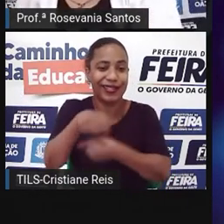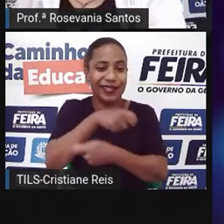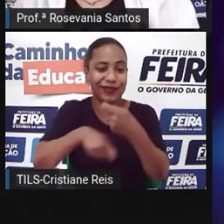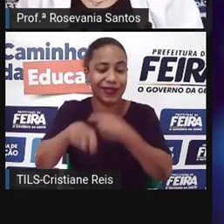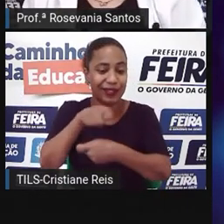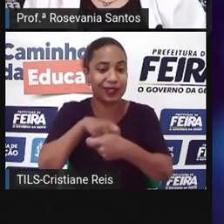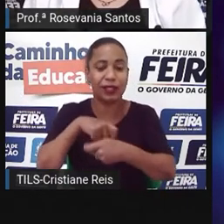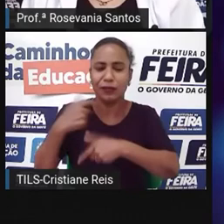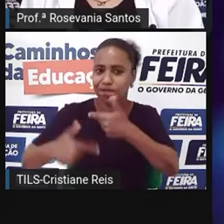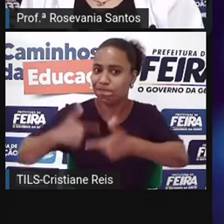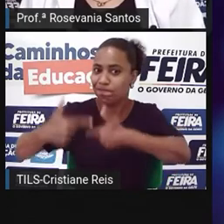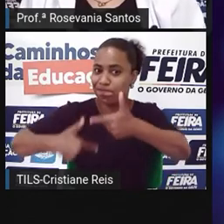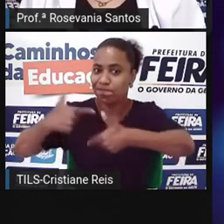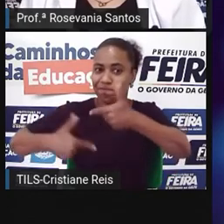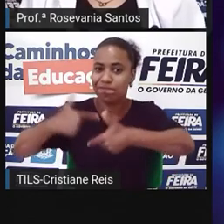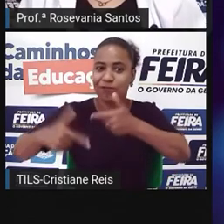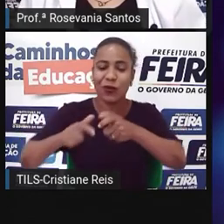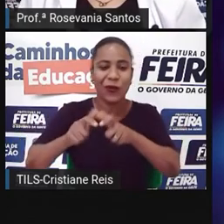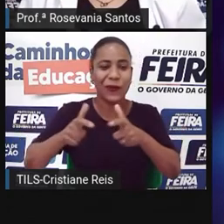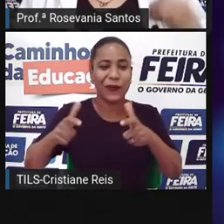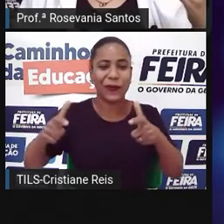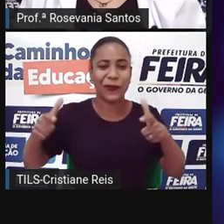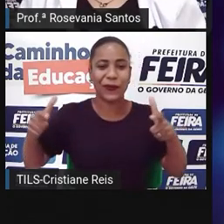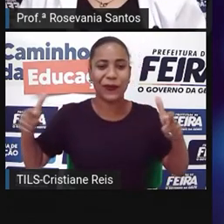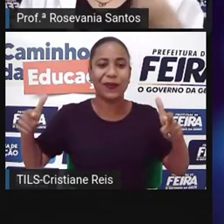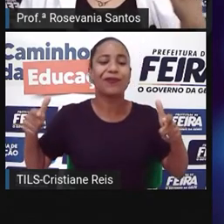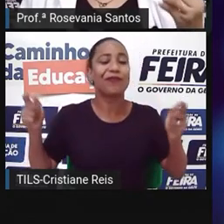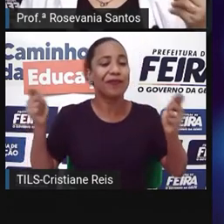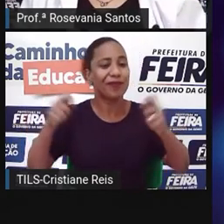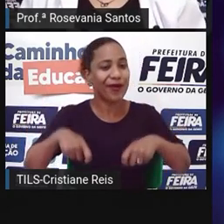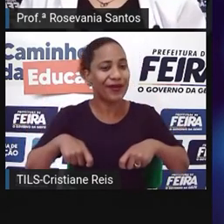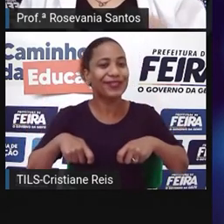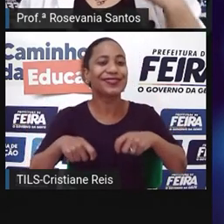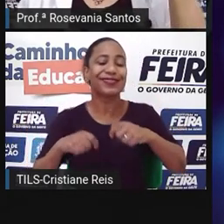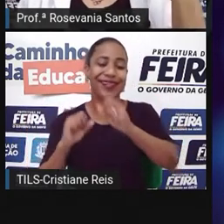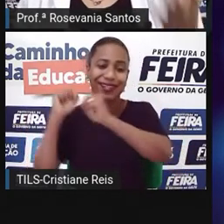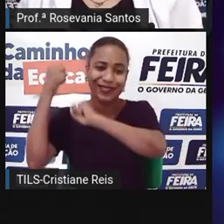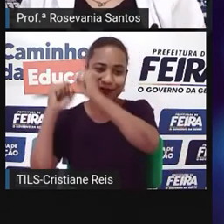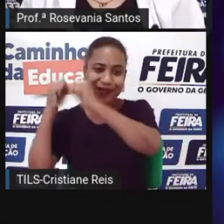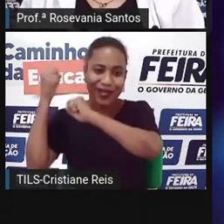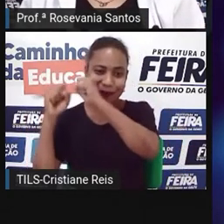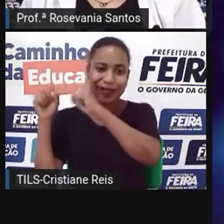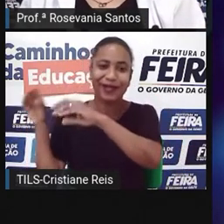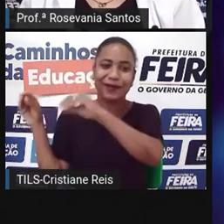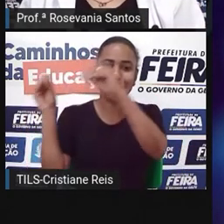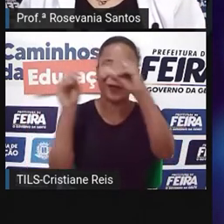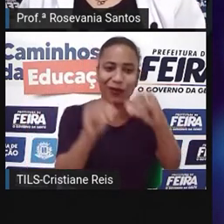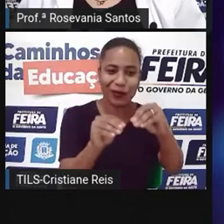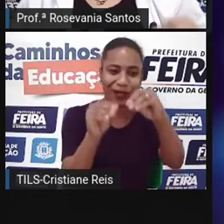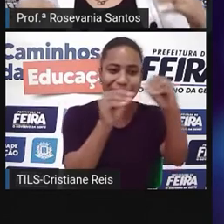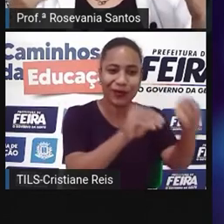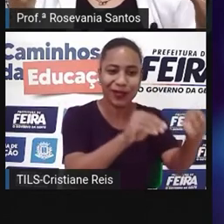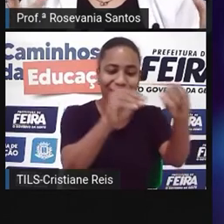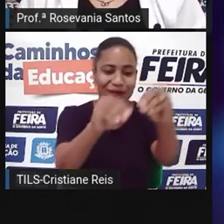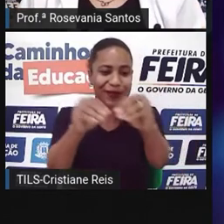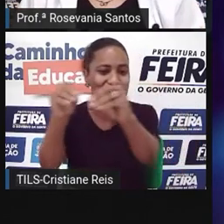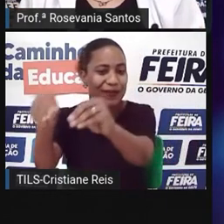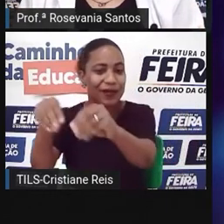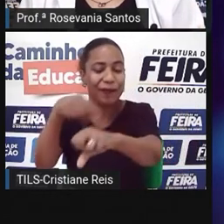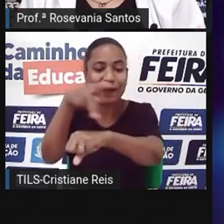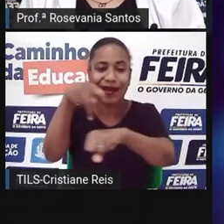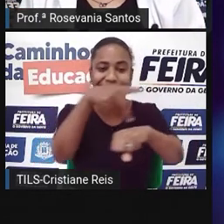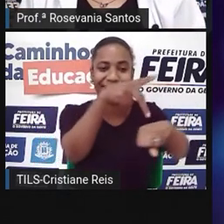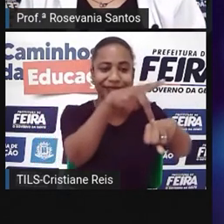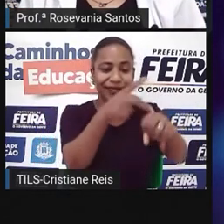de poder agora mandar as fábricas e as suas indústrias para outros países, aí formando uma